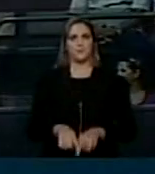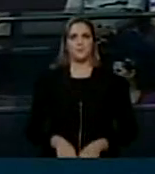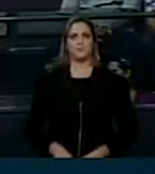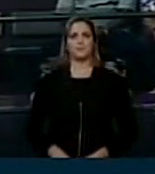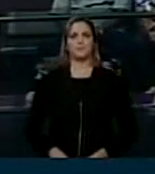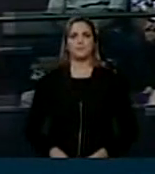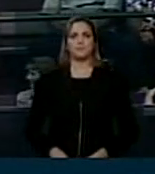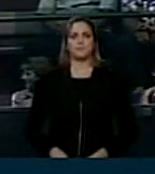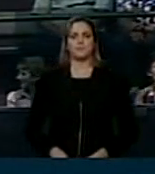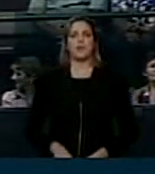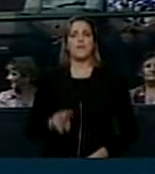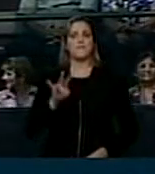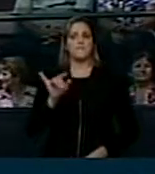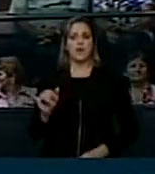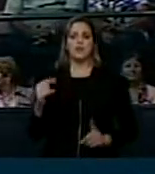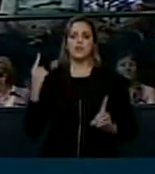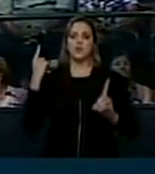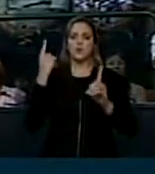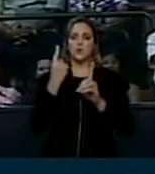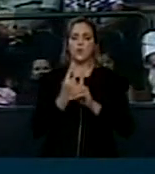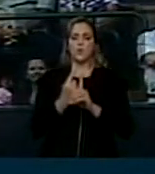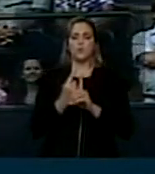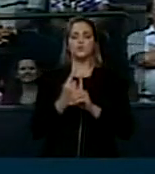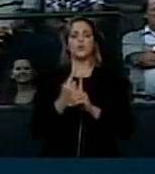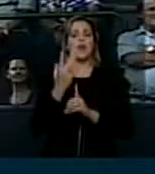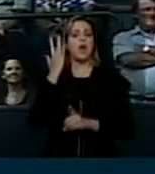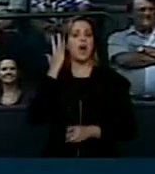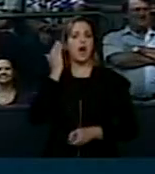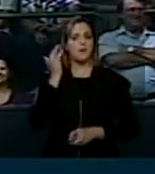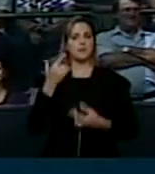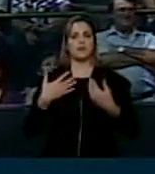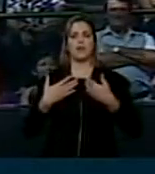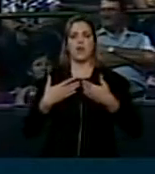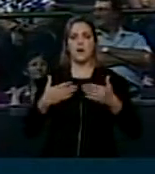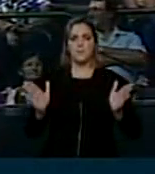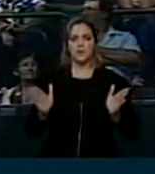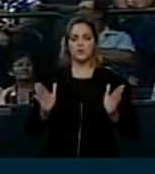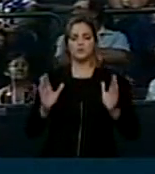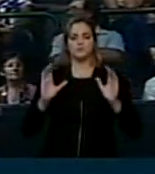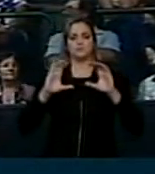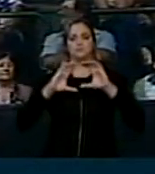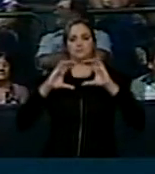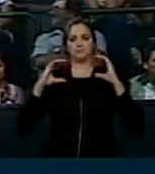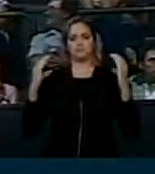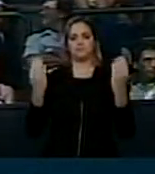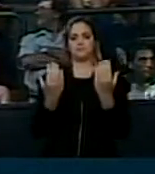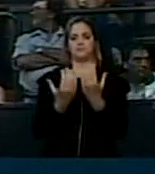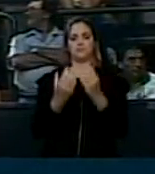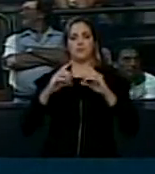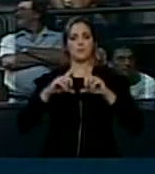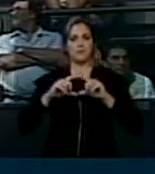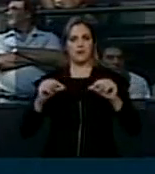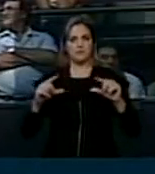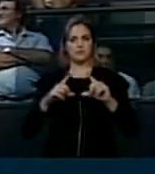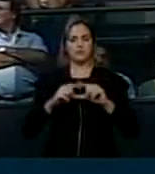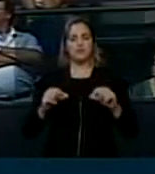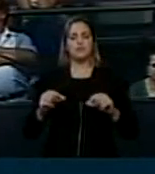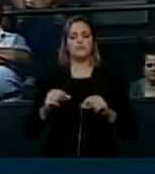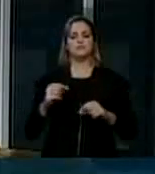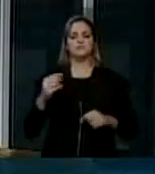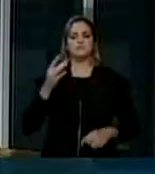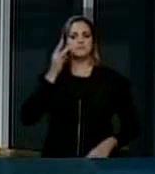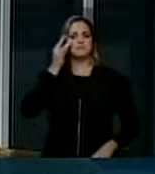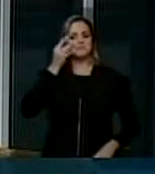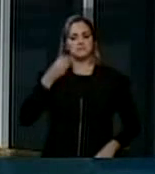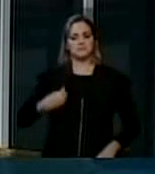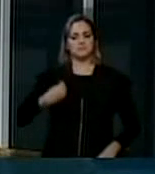este encontro que contará amanhã, na abertura, lá no Centro de Convenções Ulisses Guimarães, com a presença